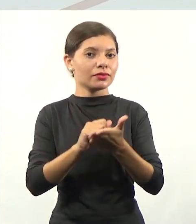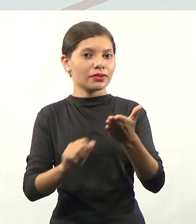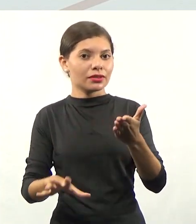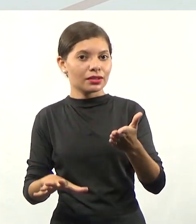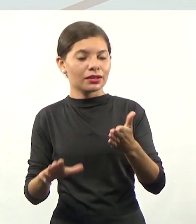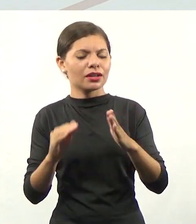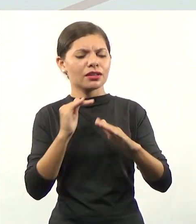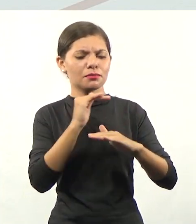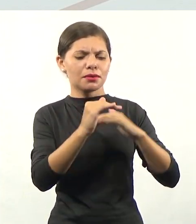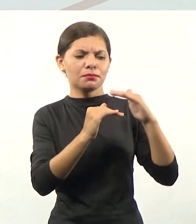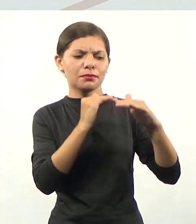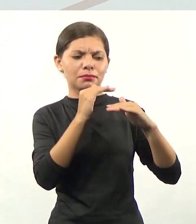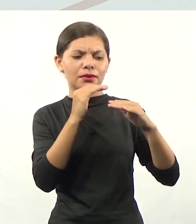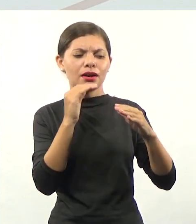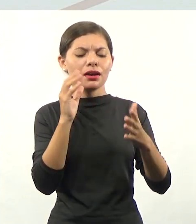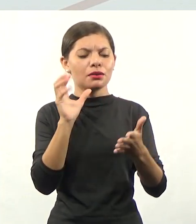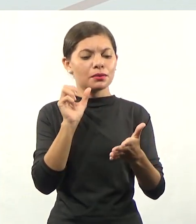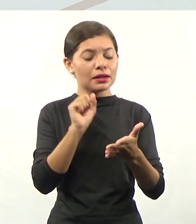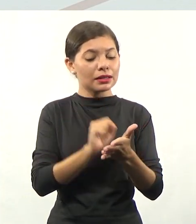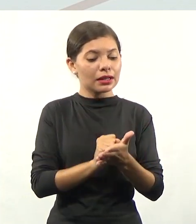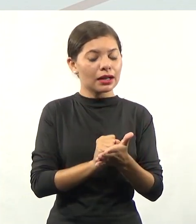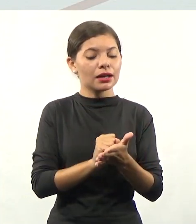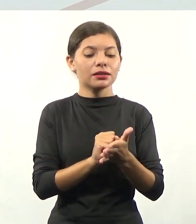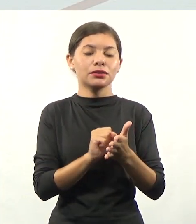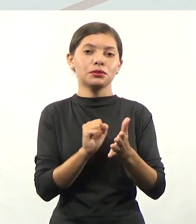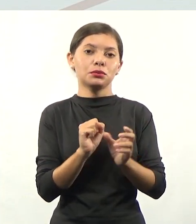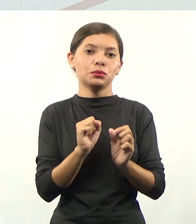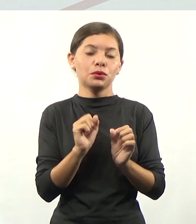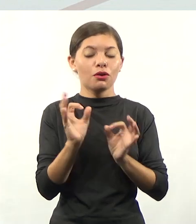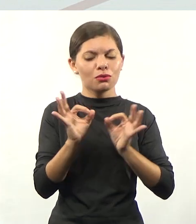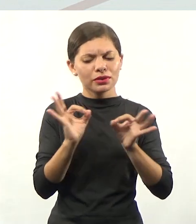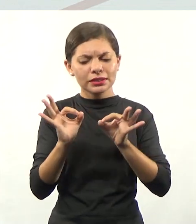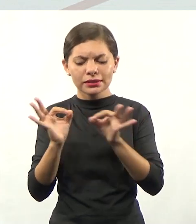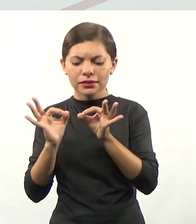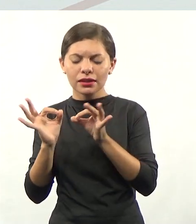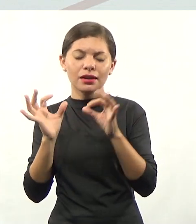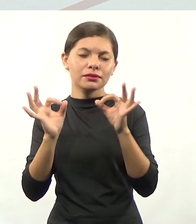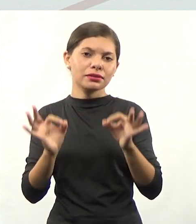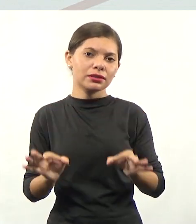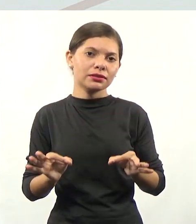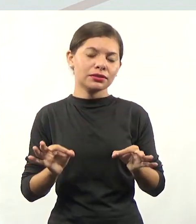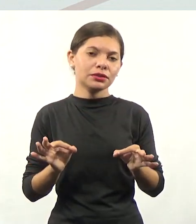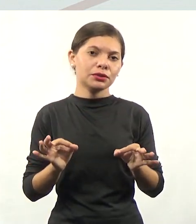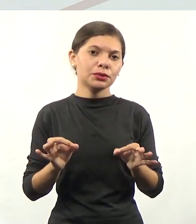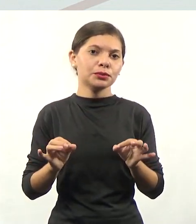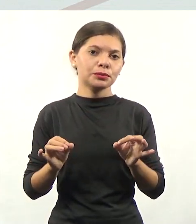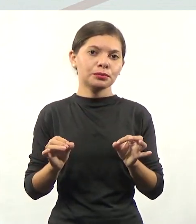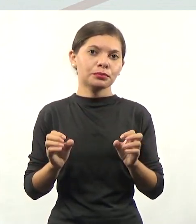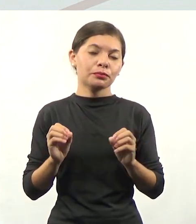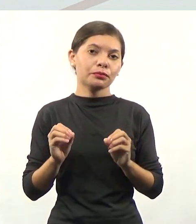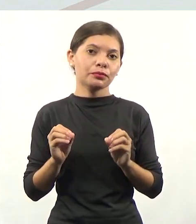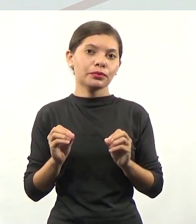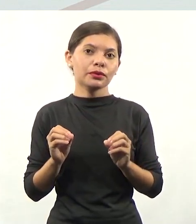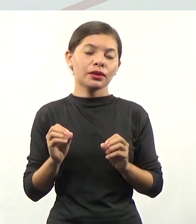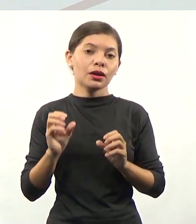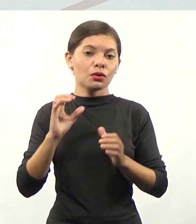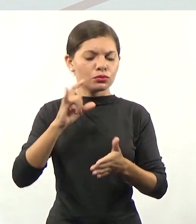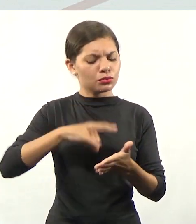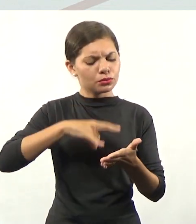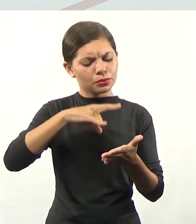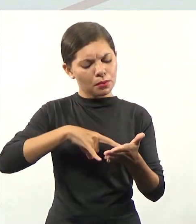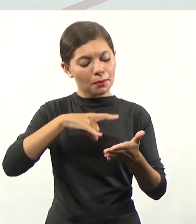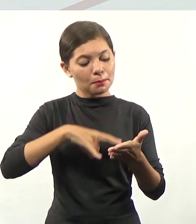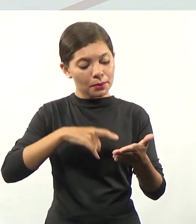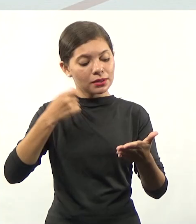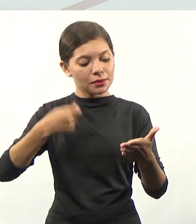feito um procedimento, é feito um cadastro no CIMEC, em que são acostados os documentos